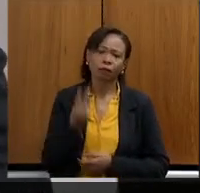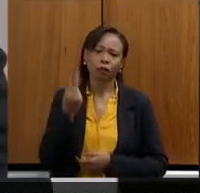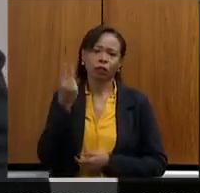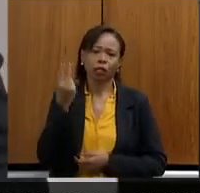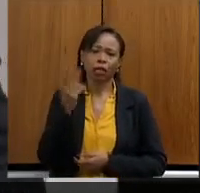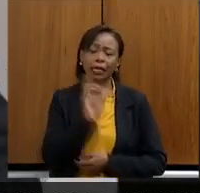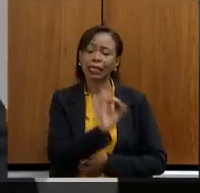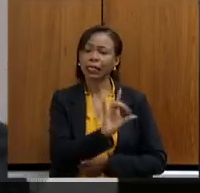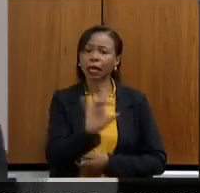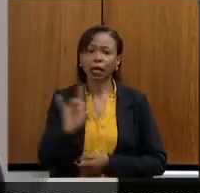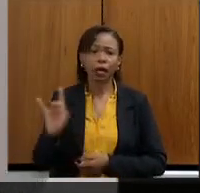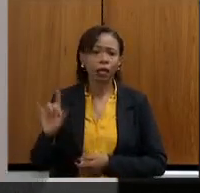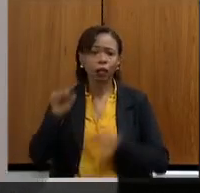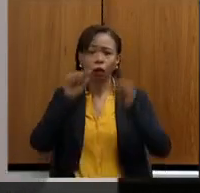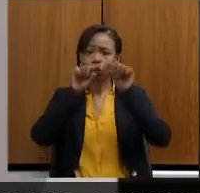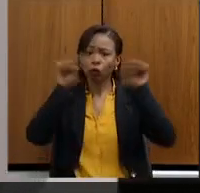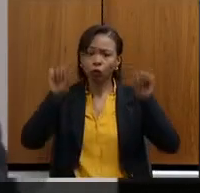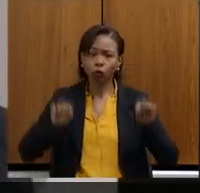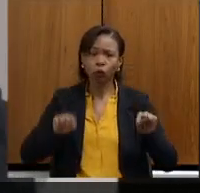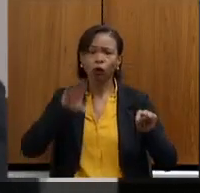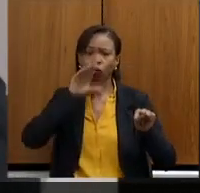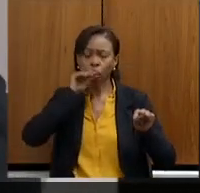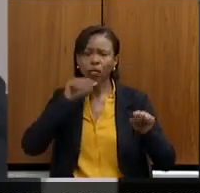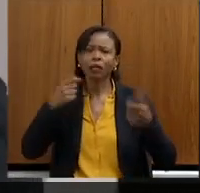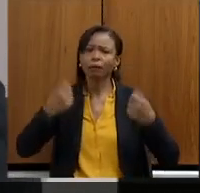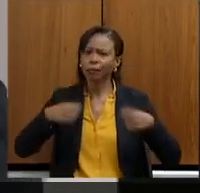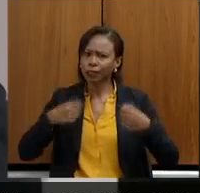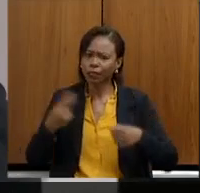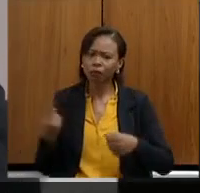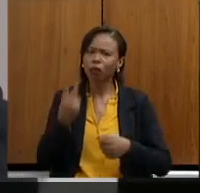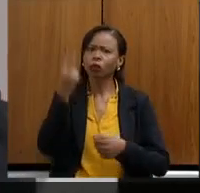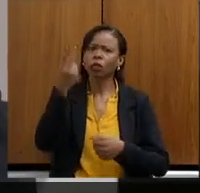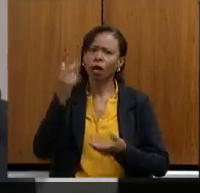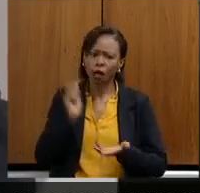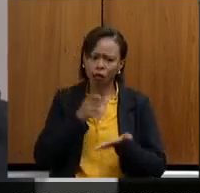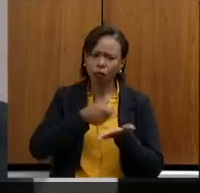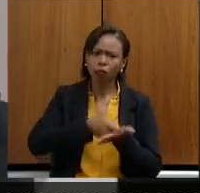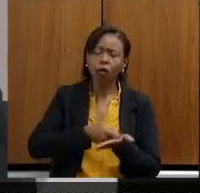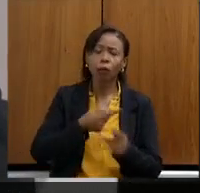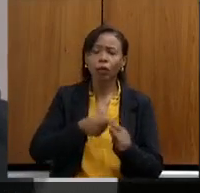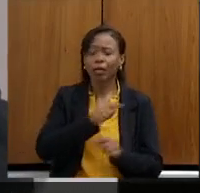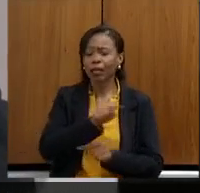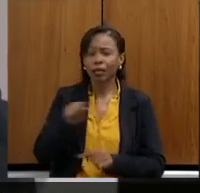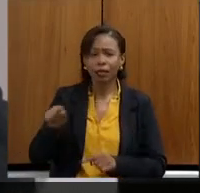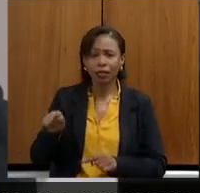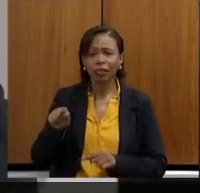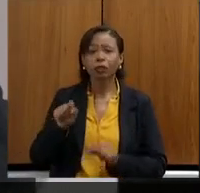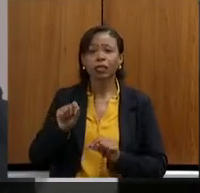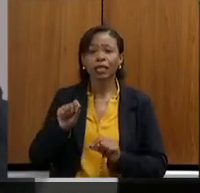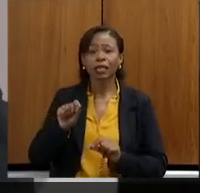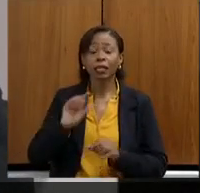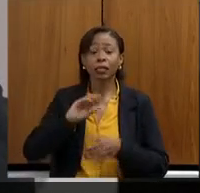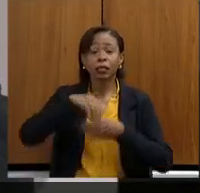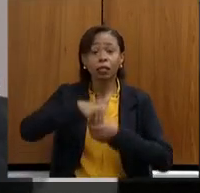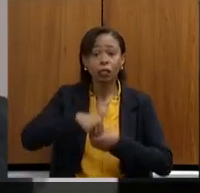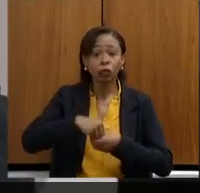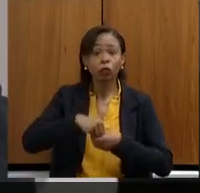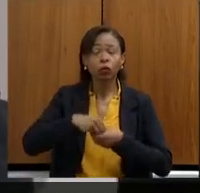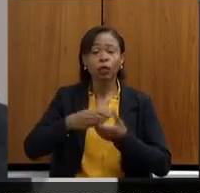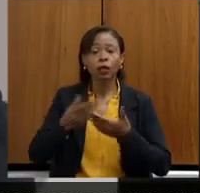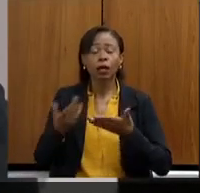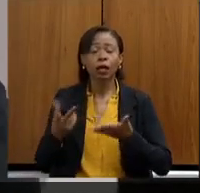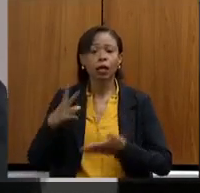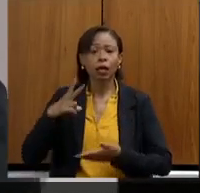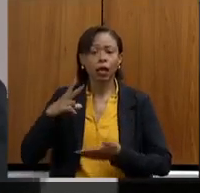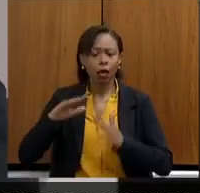cada um dos funcionários, pois os funcionários que vão se destacando a iniciativa privada já tira da secretaria,